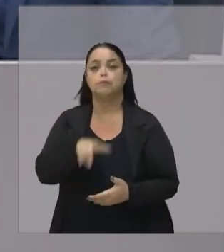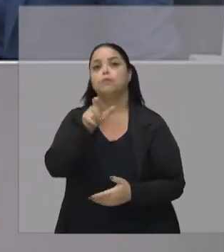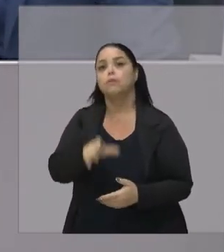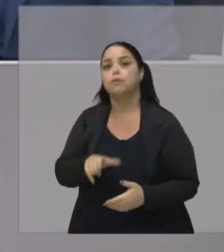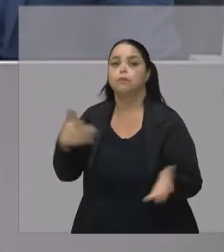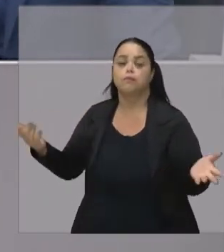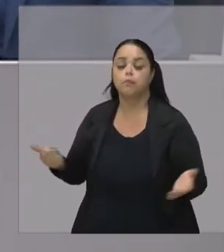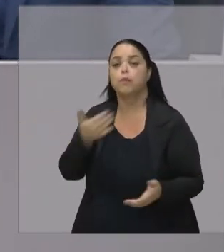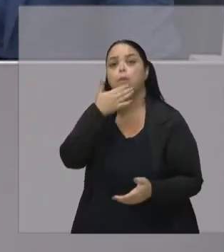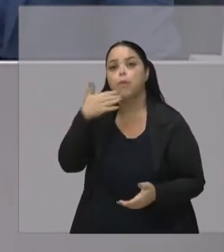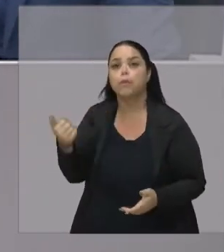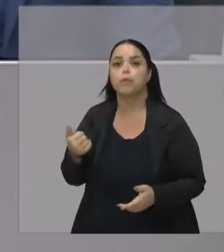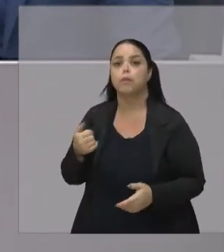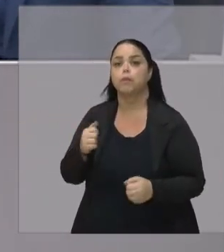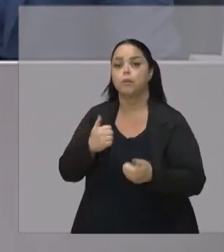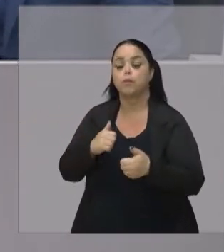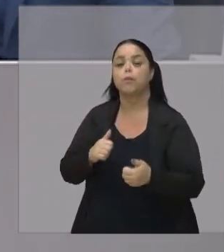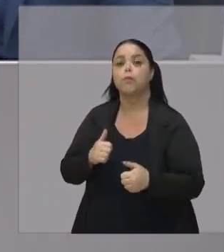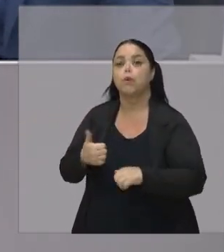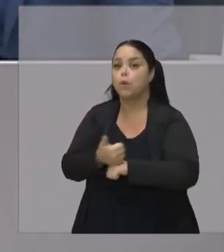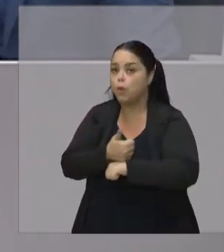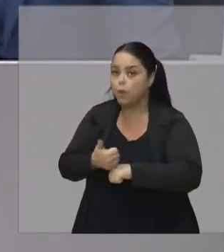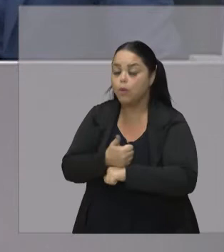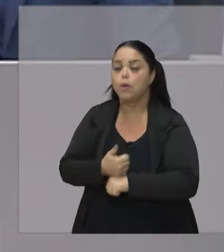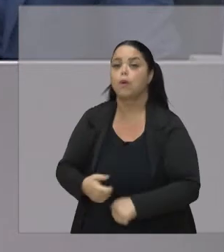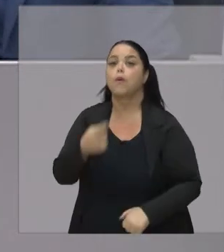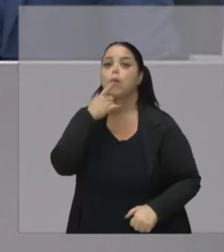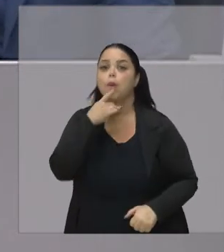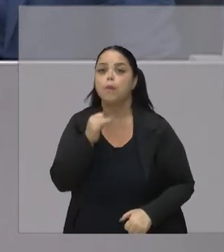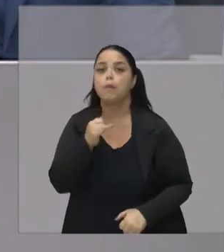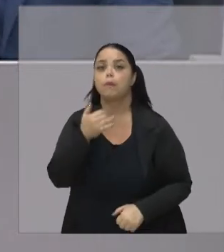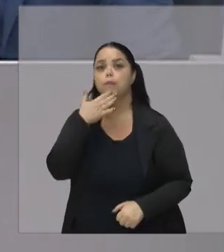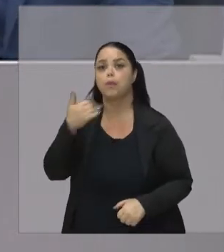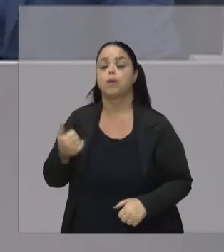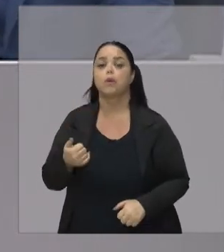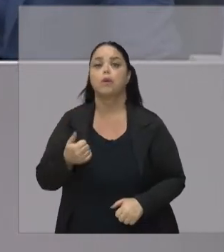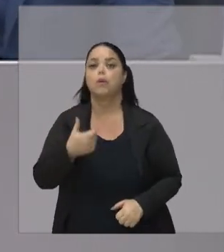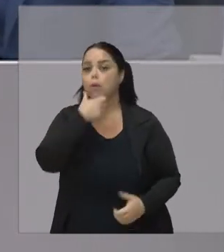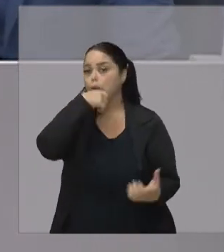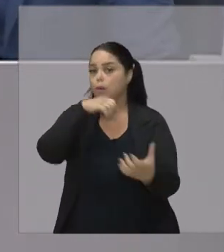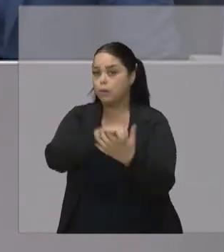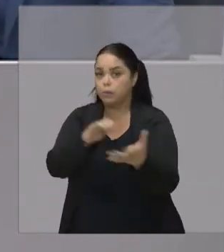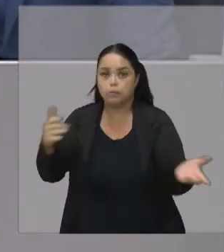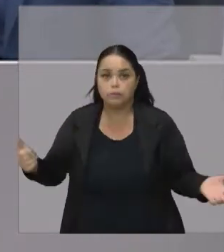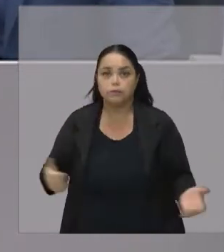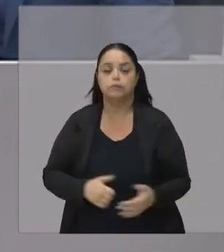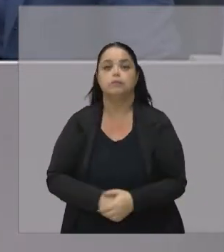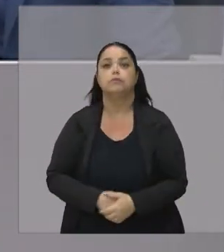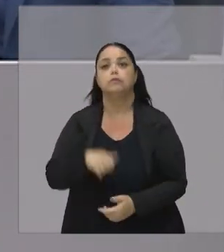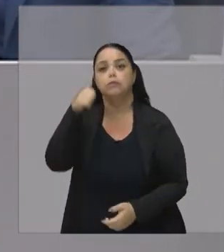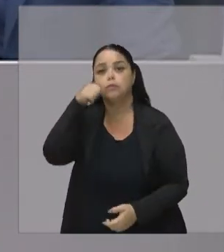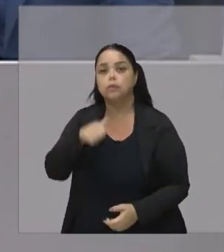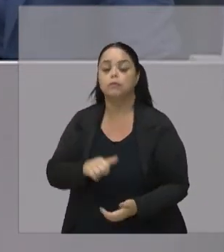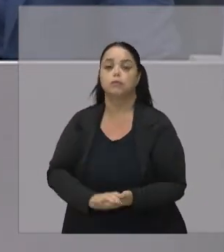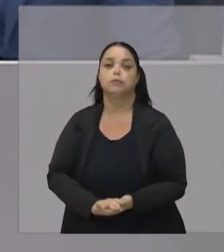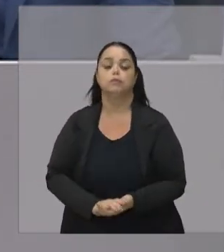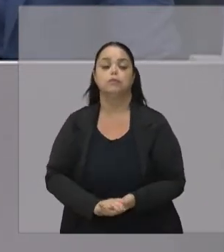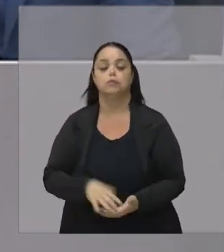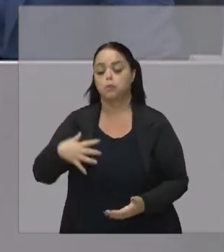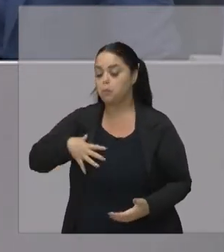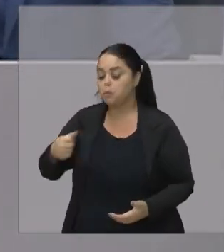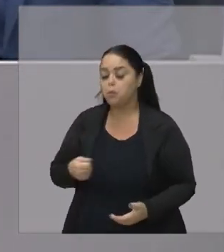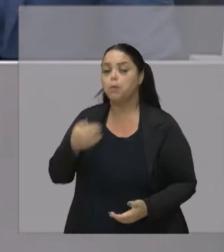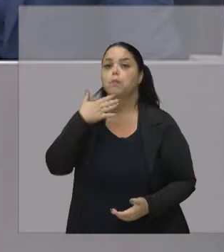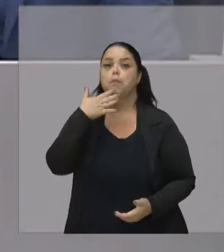Uma pessoa melhor Um profissional melhor Um pai melhor Um marido melhor Um homem melhor Uma mulher melhor Um filho